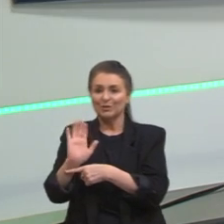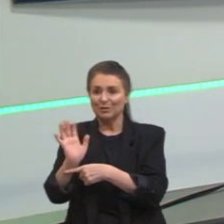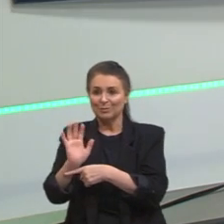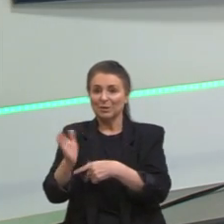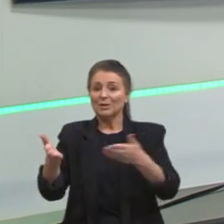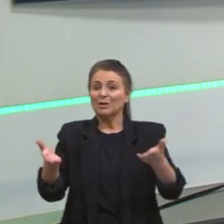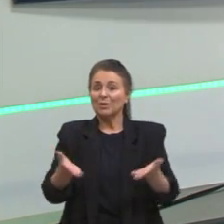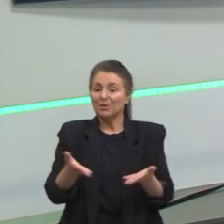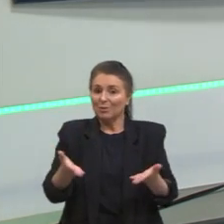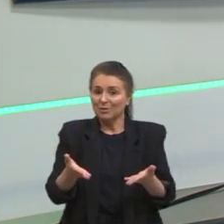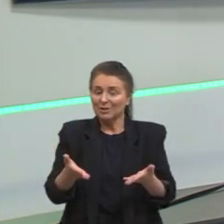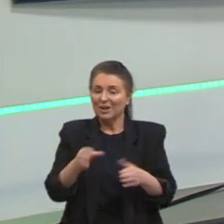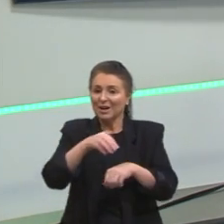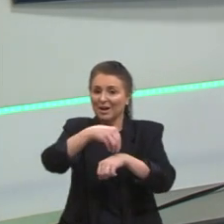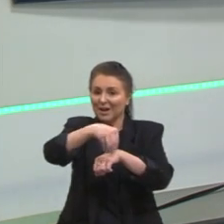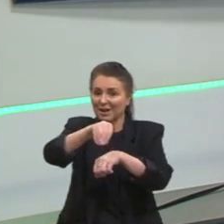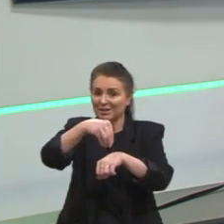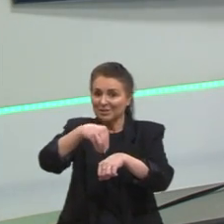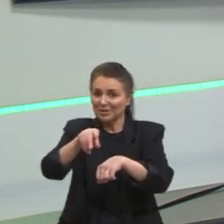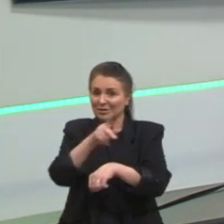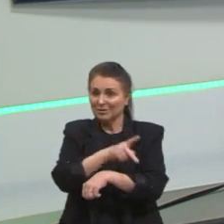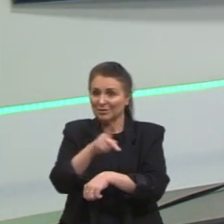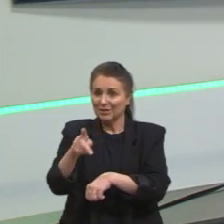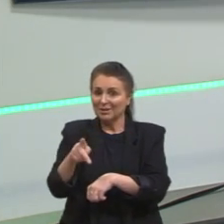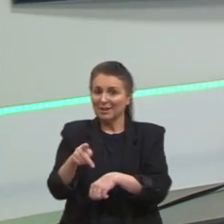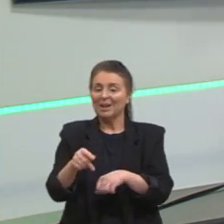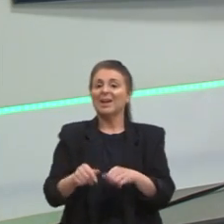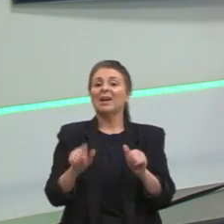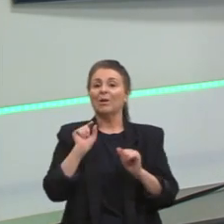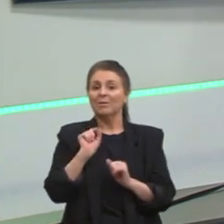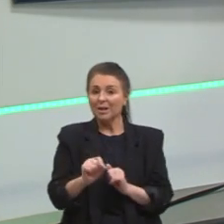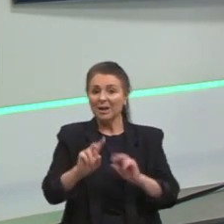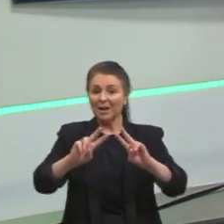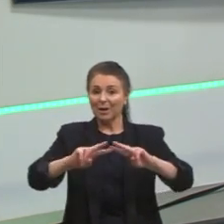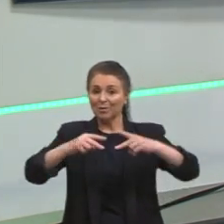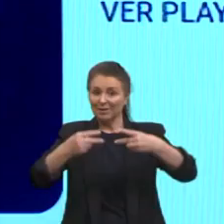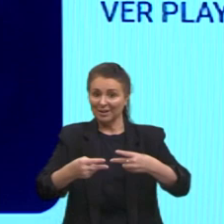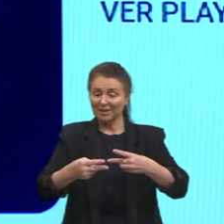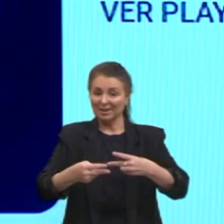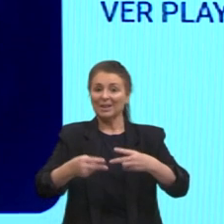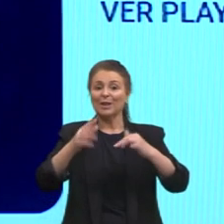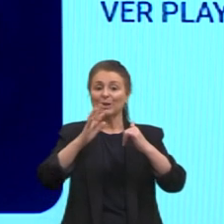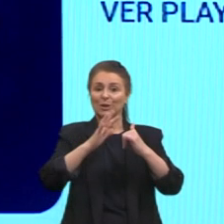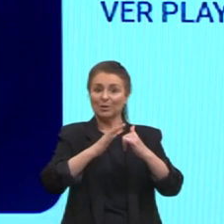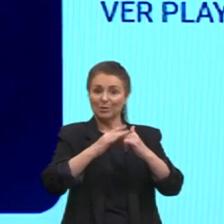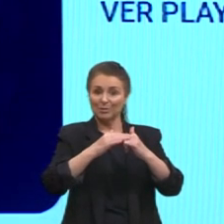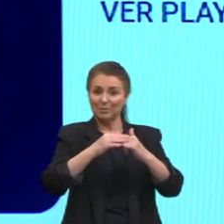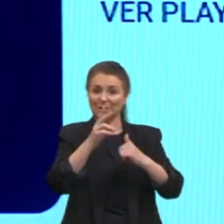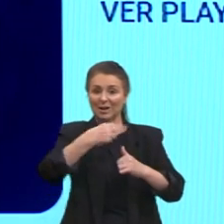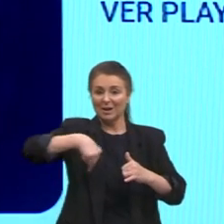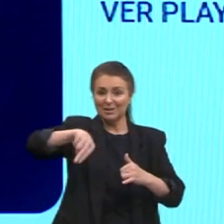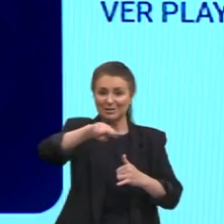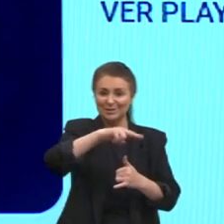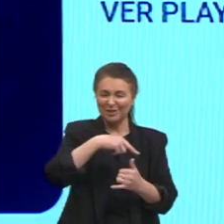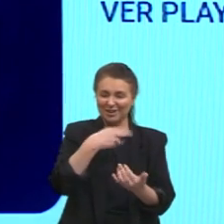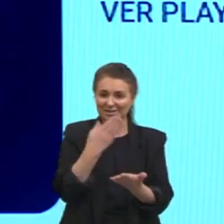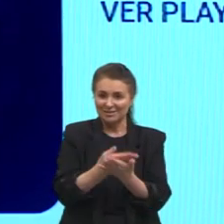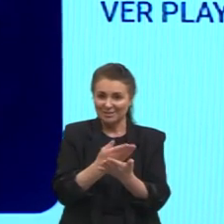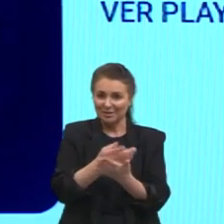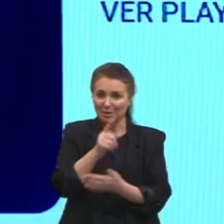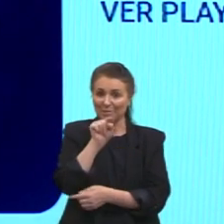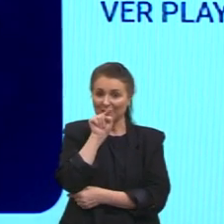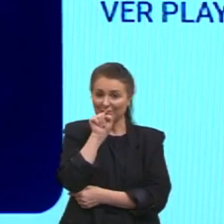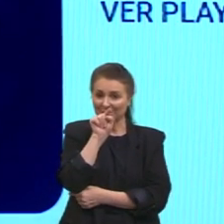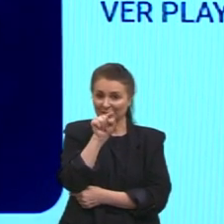e hoje a dica que eu deixo é o nosso canal aqui, as nossas aulas, então, para que vocês